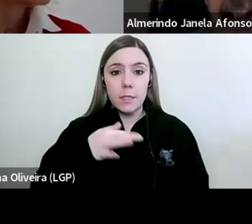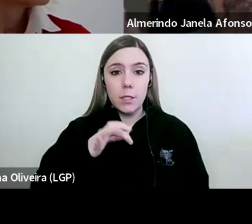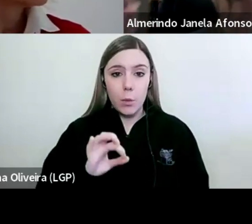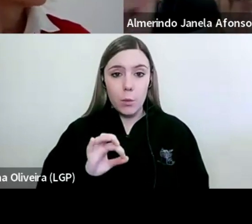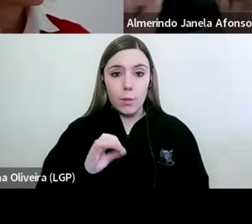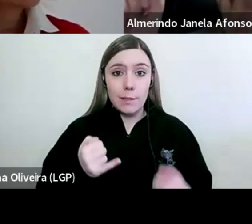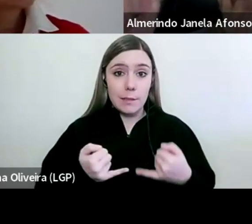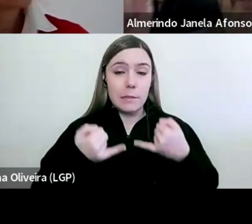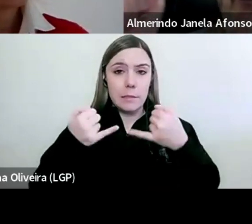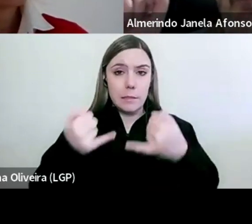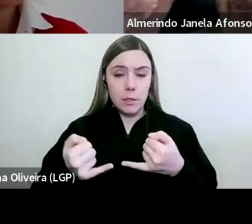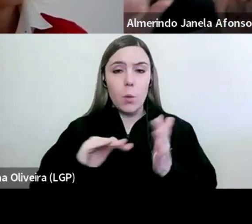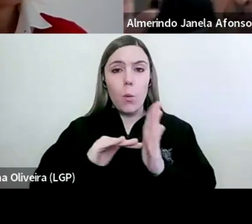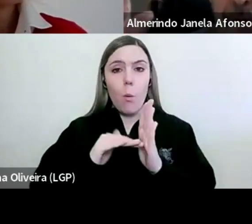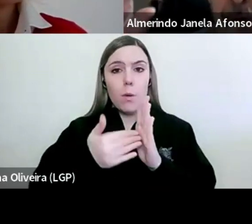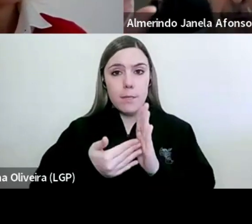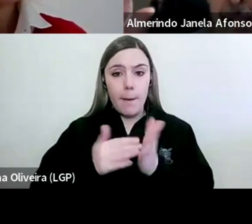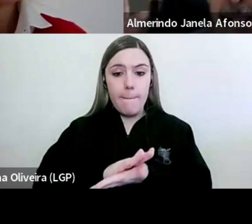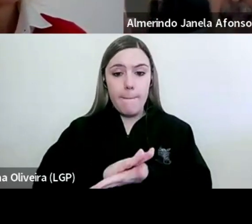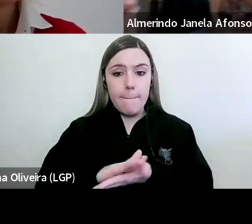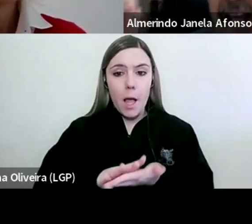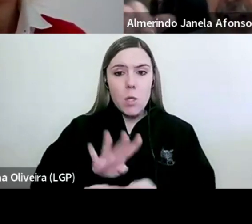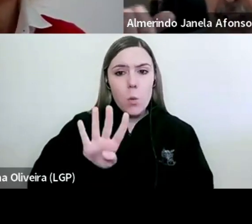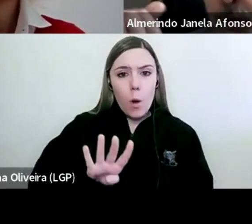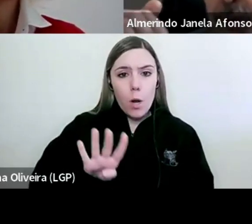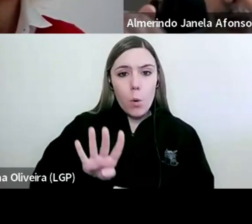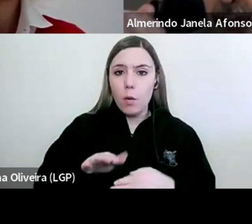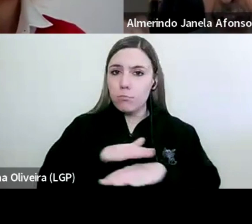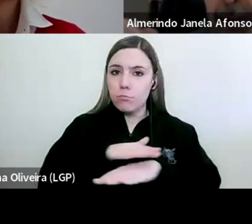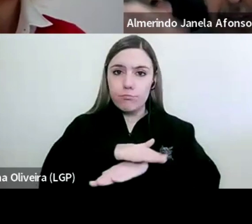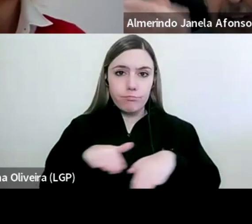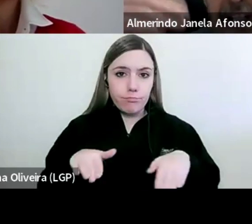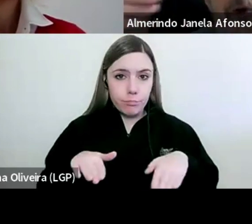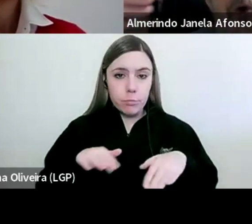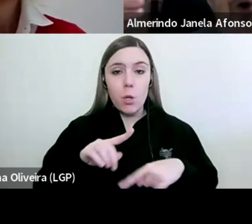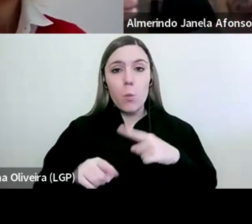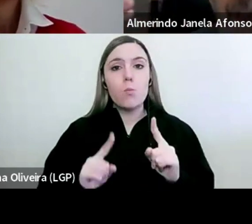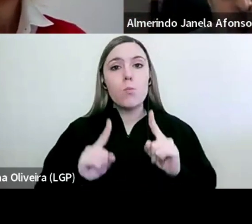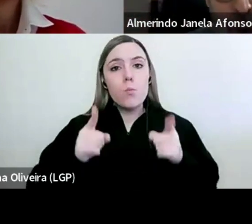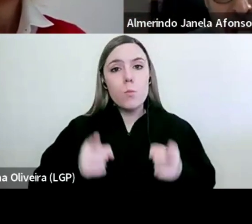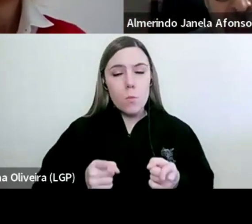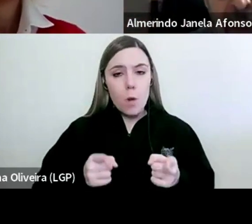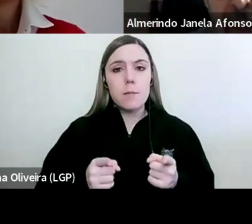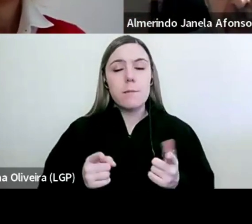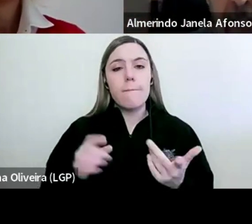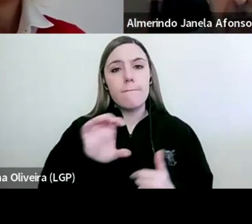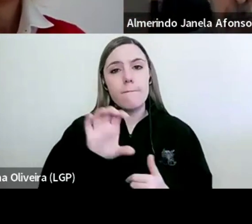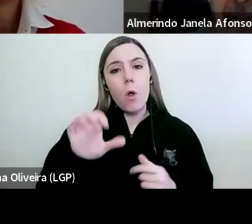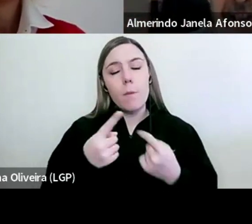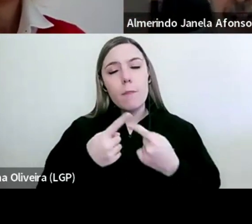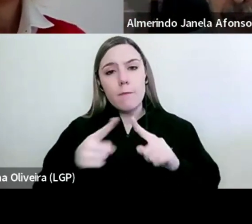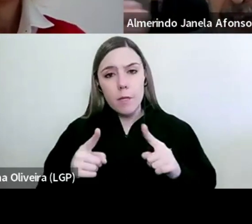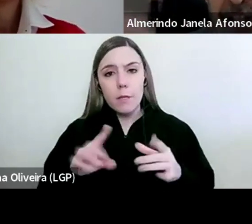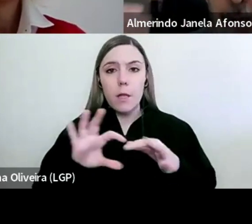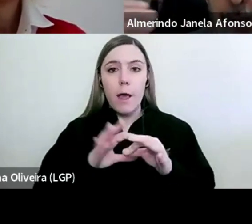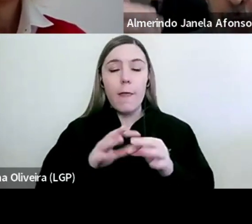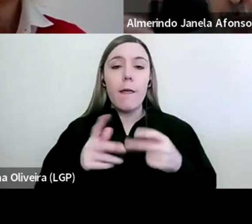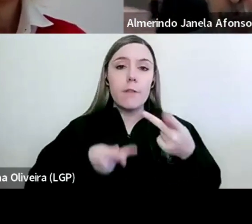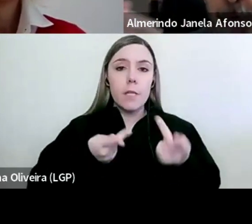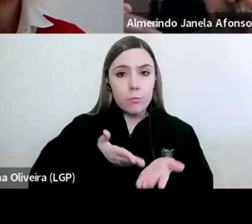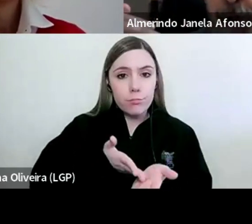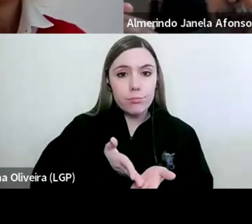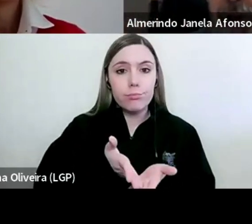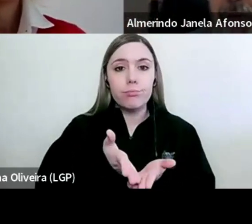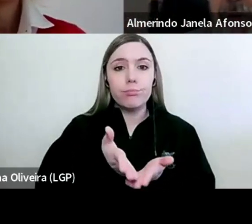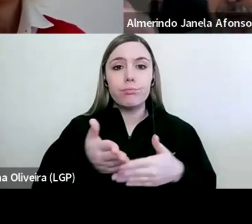quarta classe é definitivamente suprimido e é instituído um sistema de avaliação contínua, passando a ser o